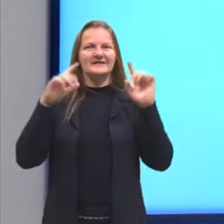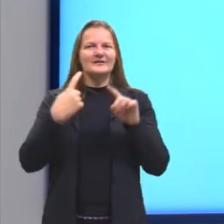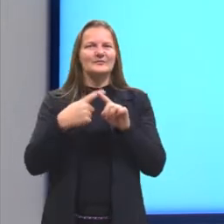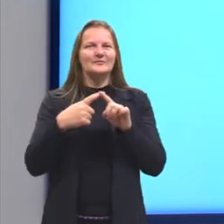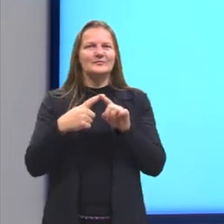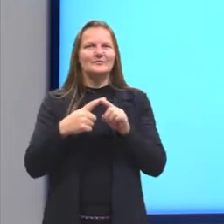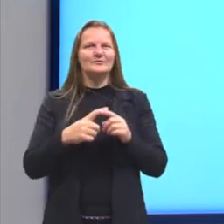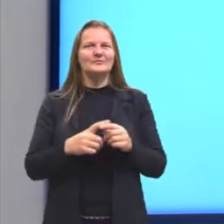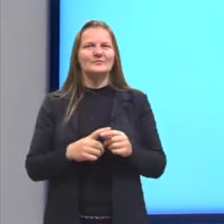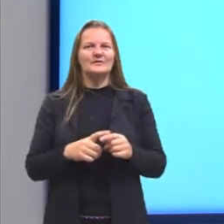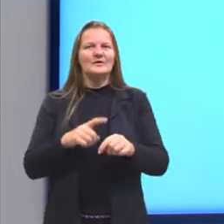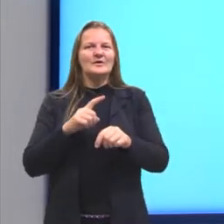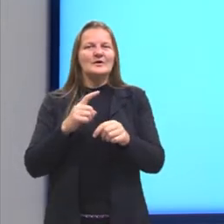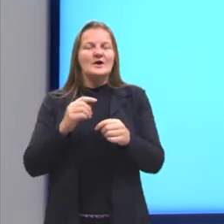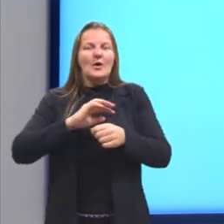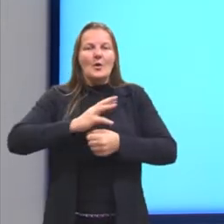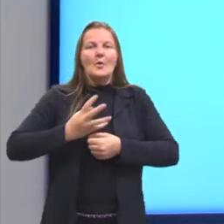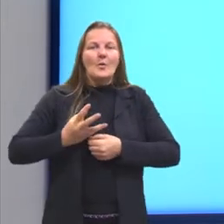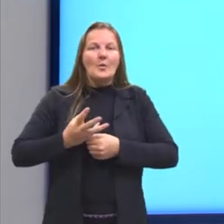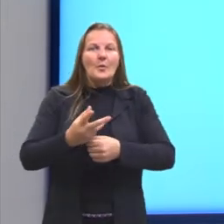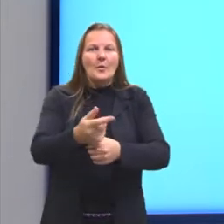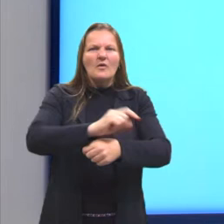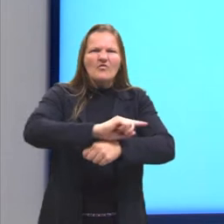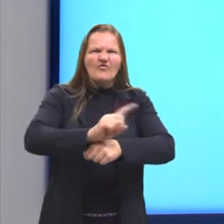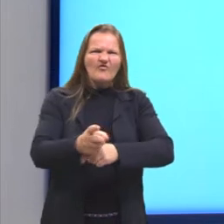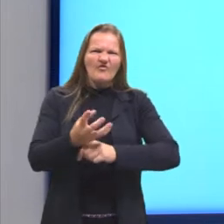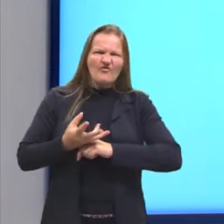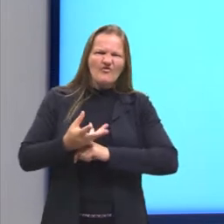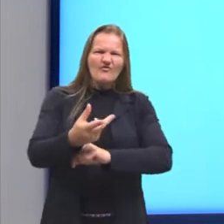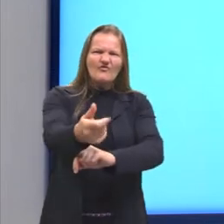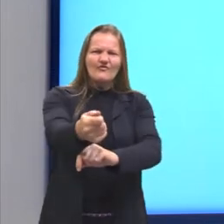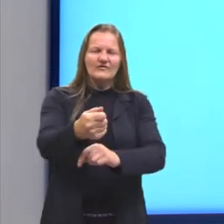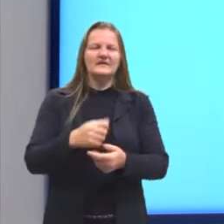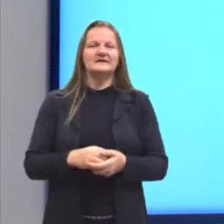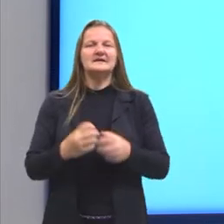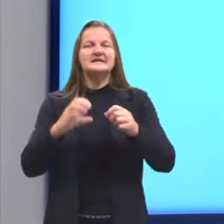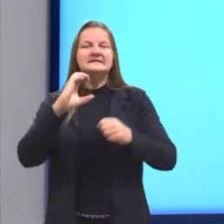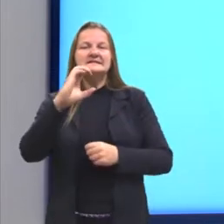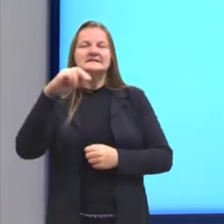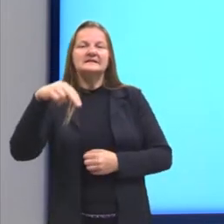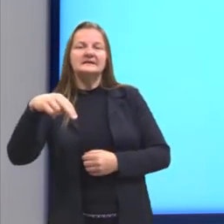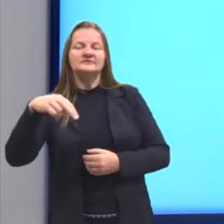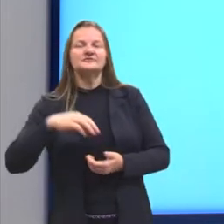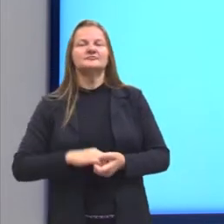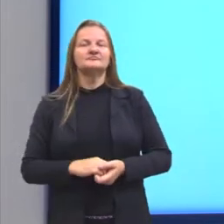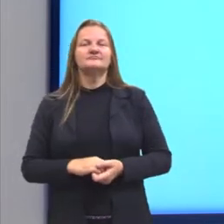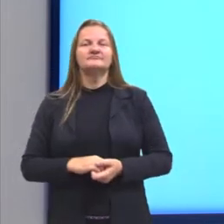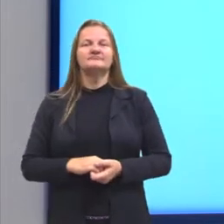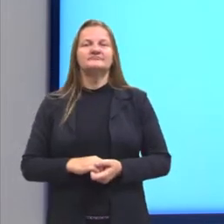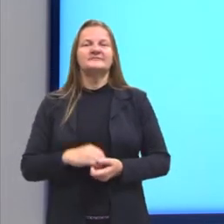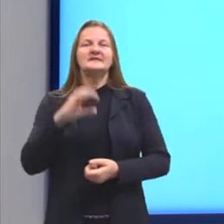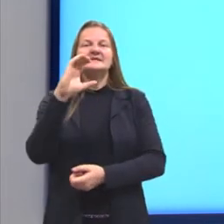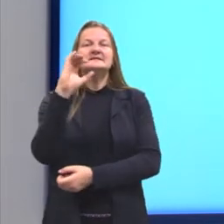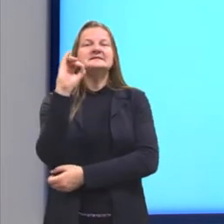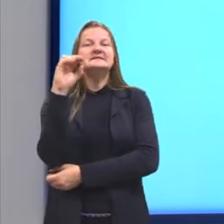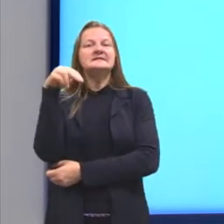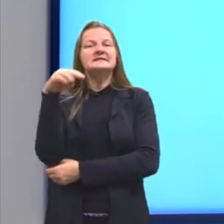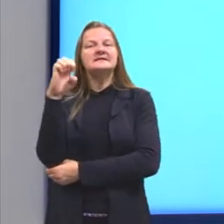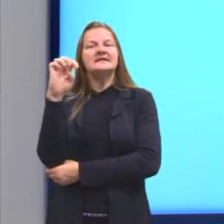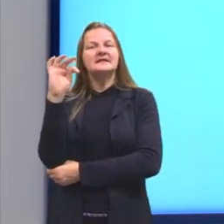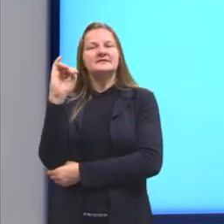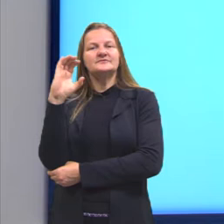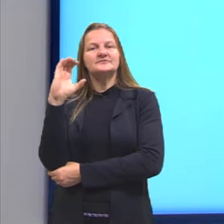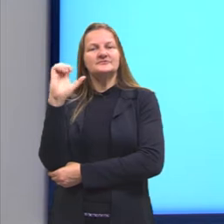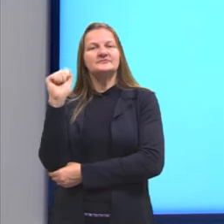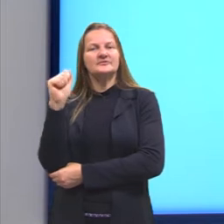parte de acelerar, a parte de cinética, no nosso dia a dia, por que será que